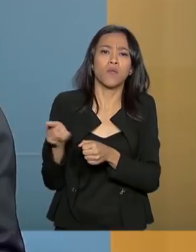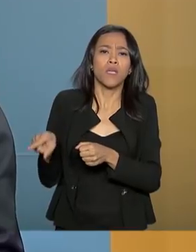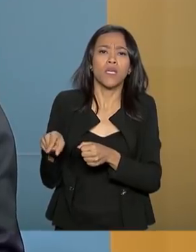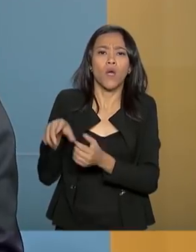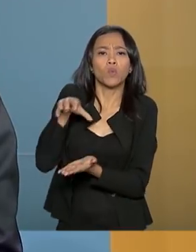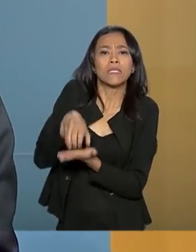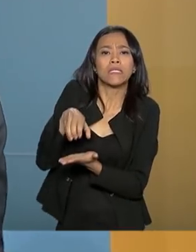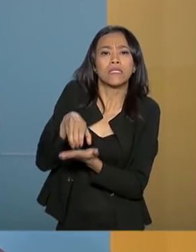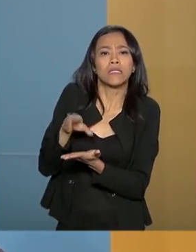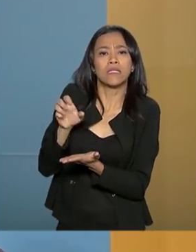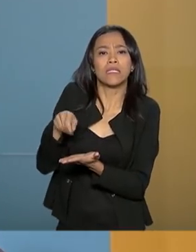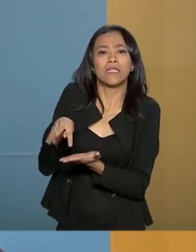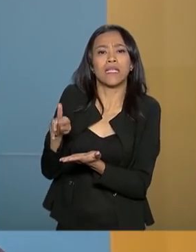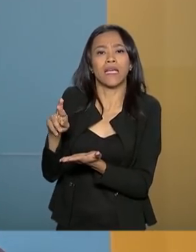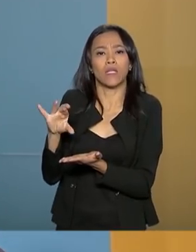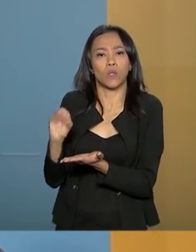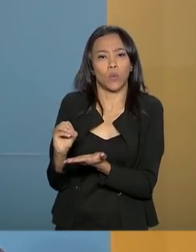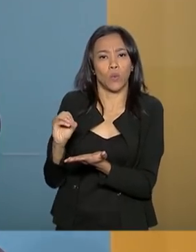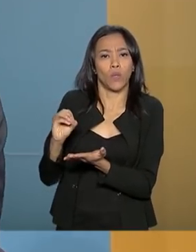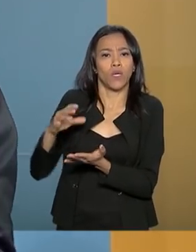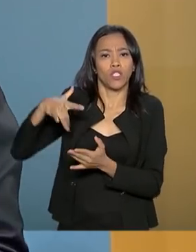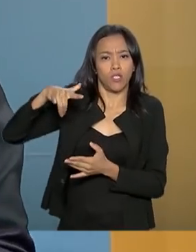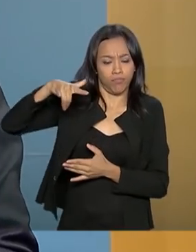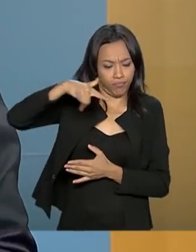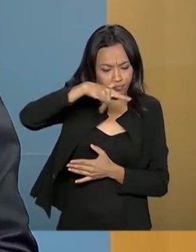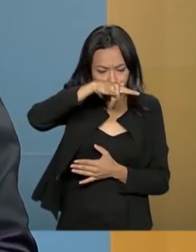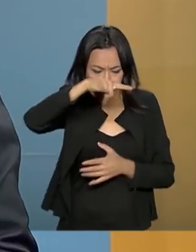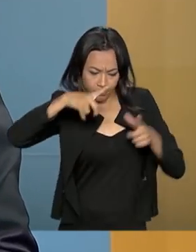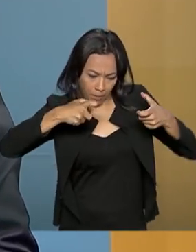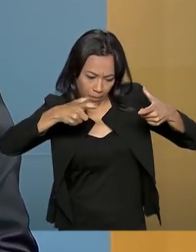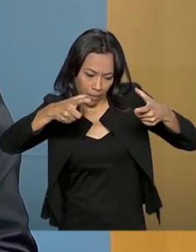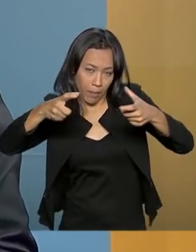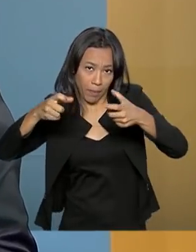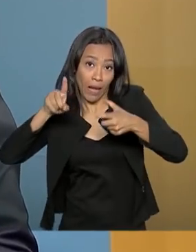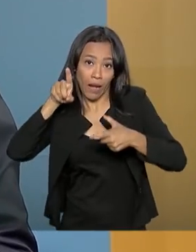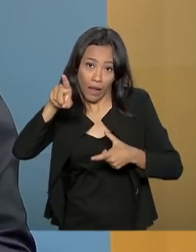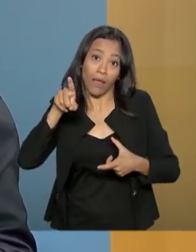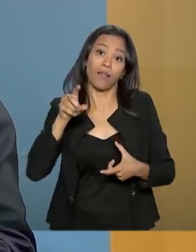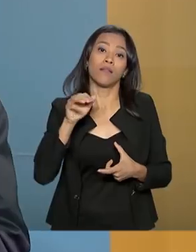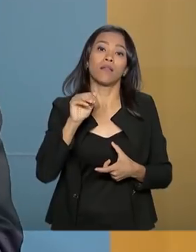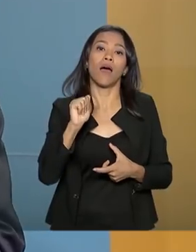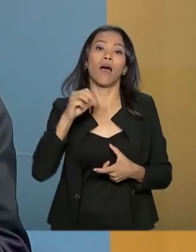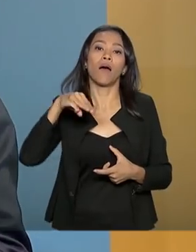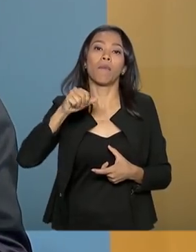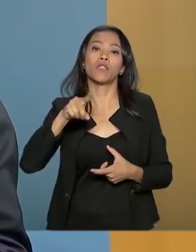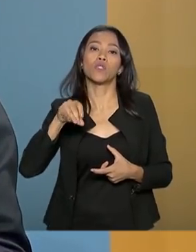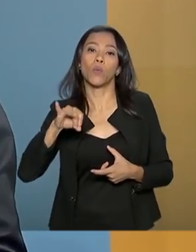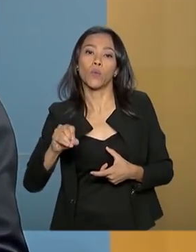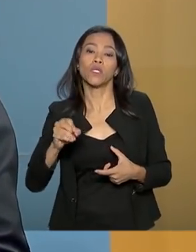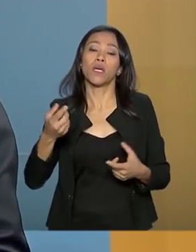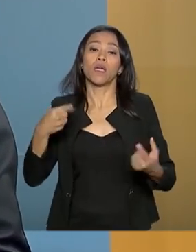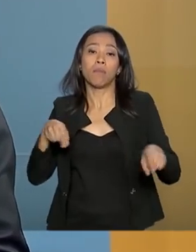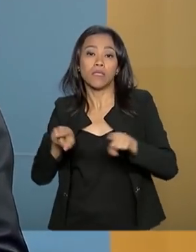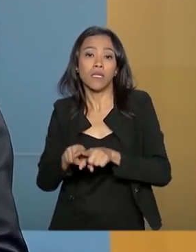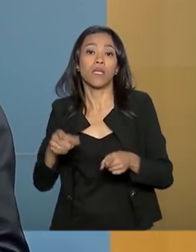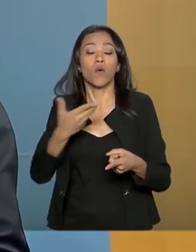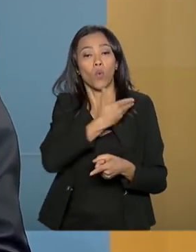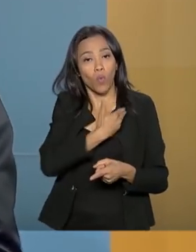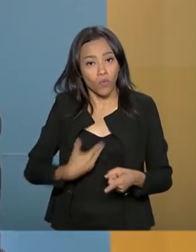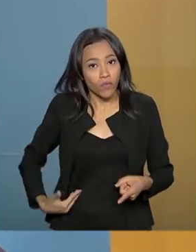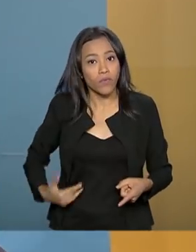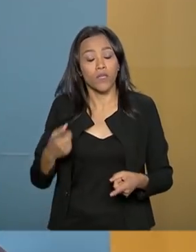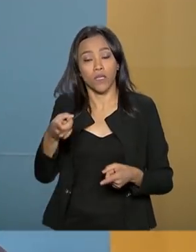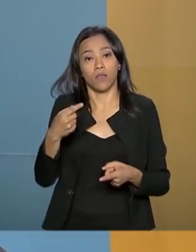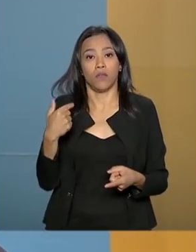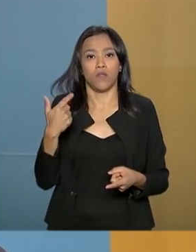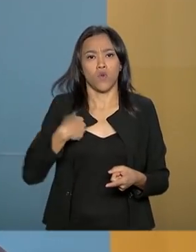Monitoramento da Amazônia, em que envolve, inclusive, as Forças Armadas e outros órgãos do governo, nós temos ali uma política pública de